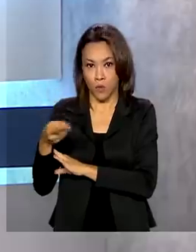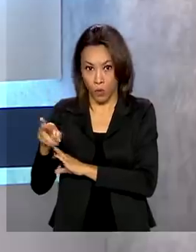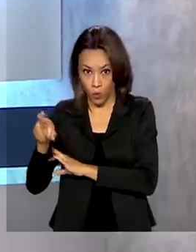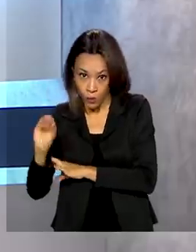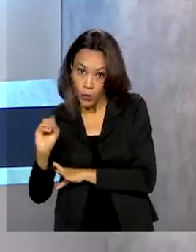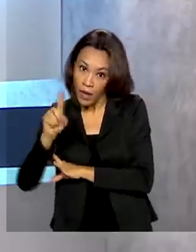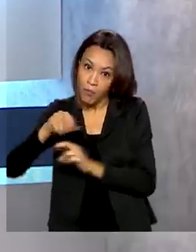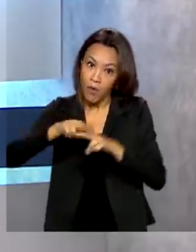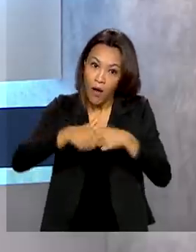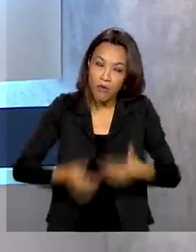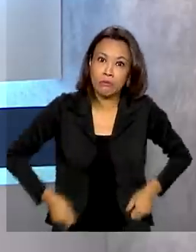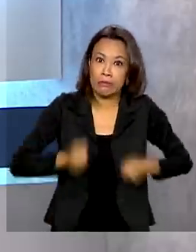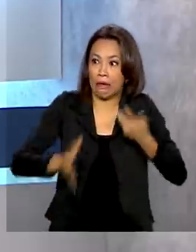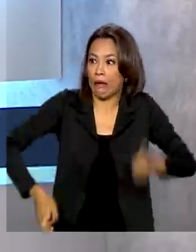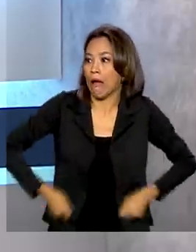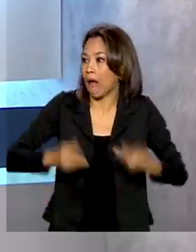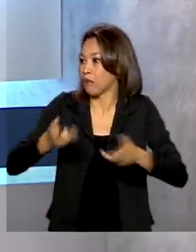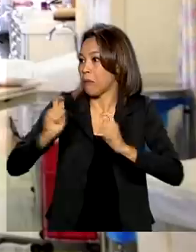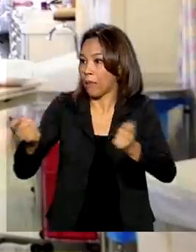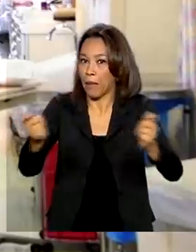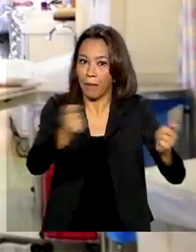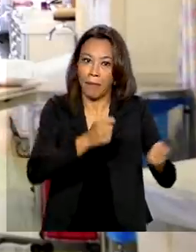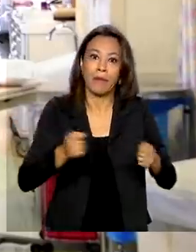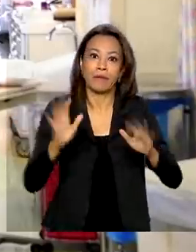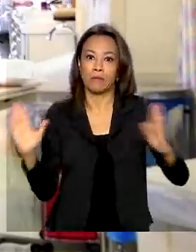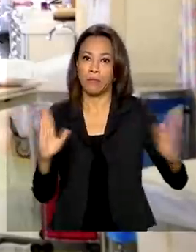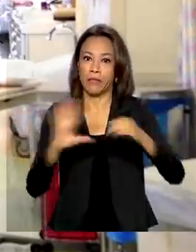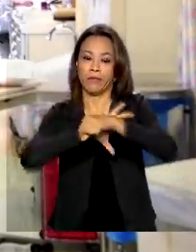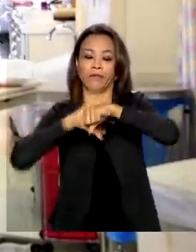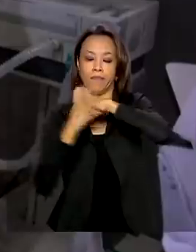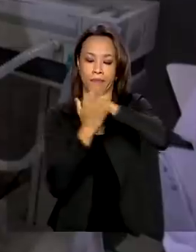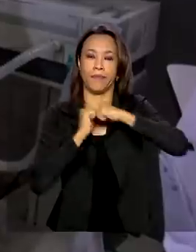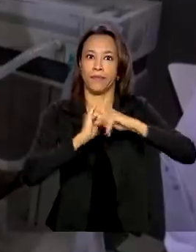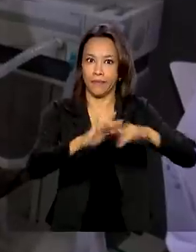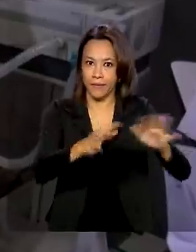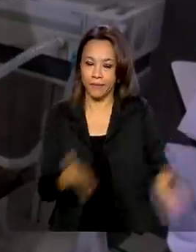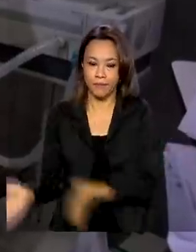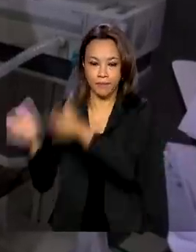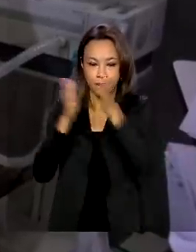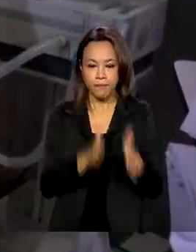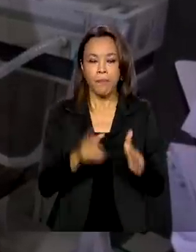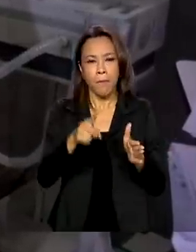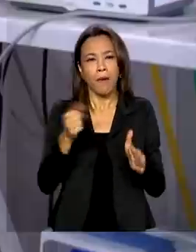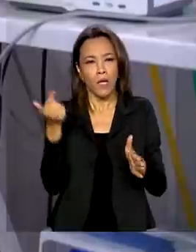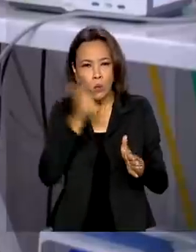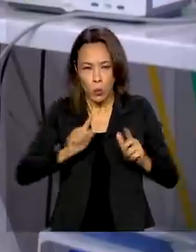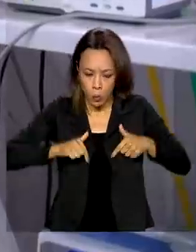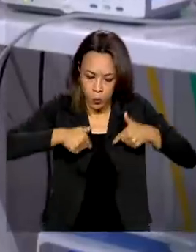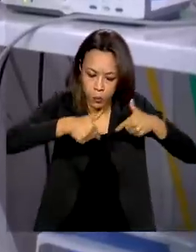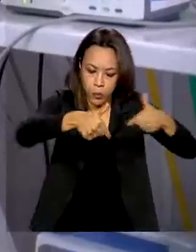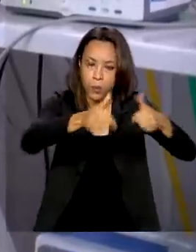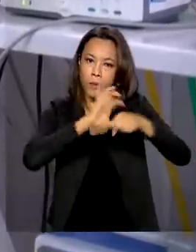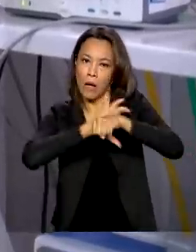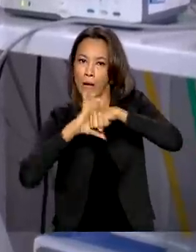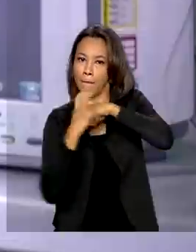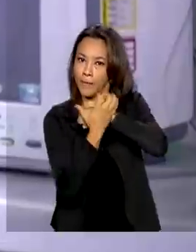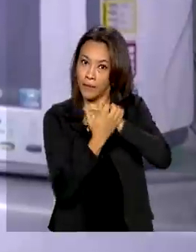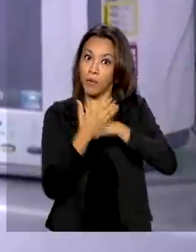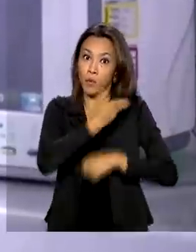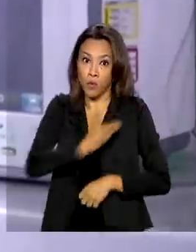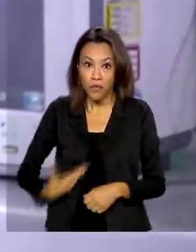de despesas durante a pandemia. Para enfrentar a pandemia da covid-19, o governo federal